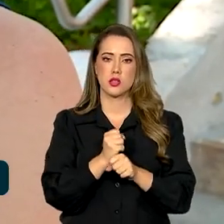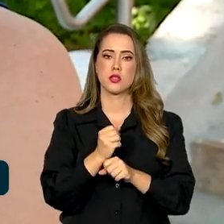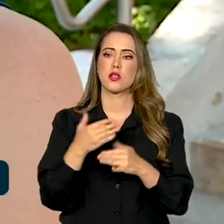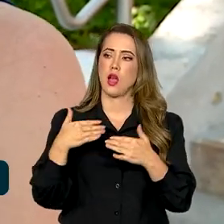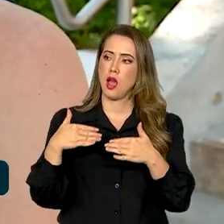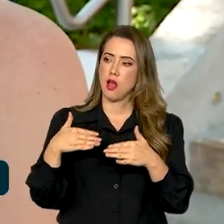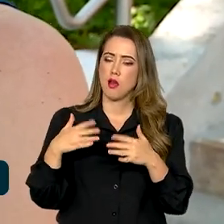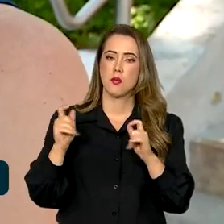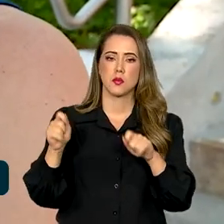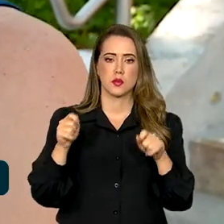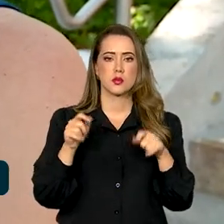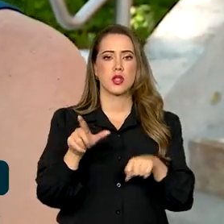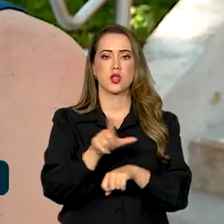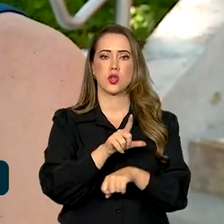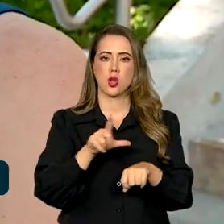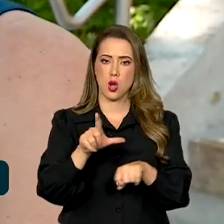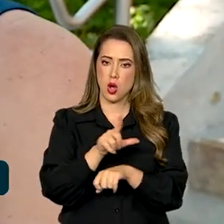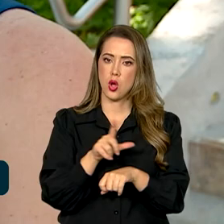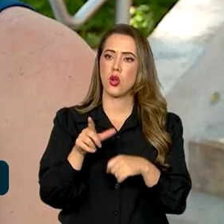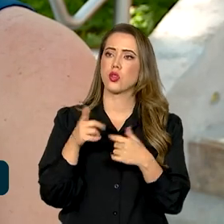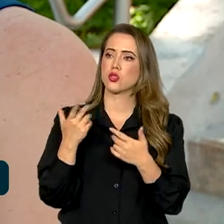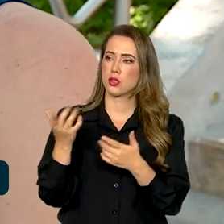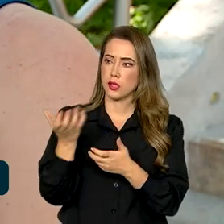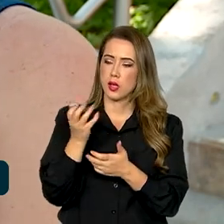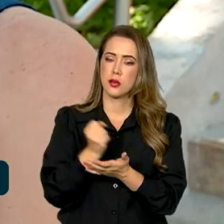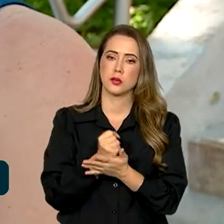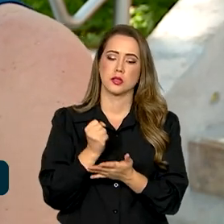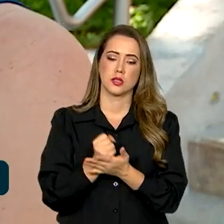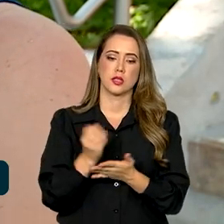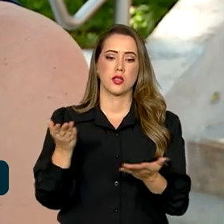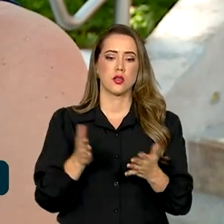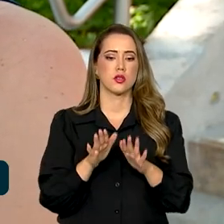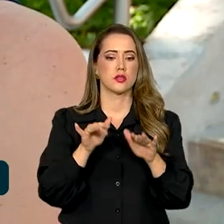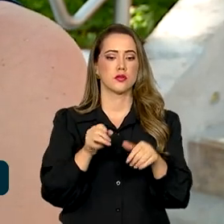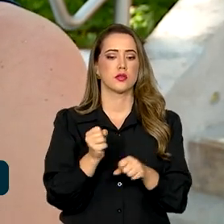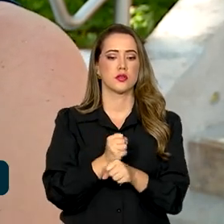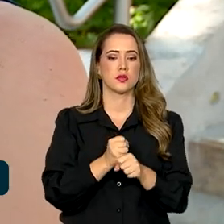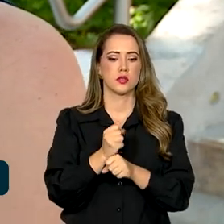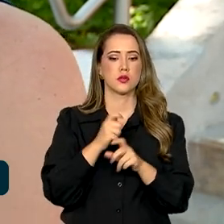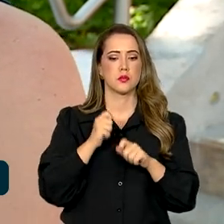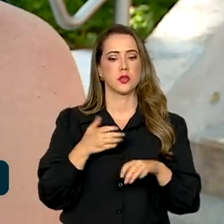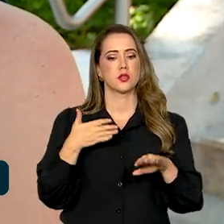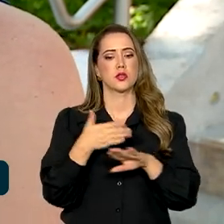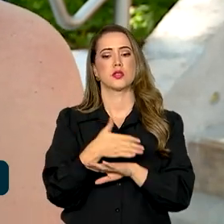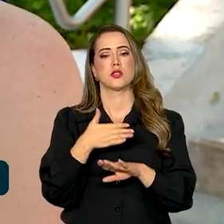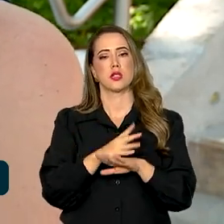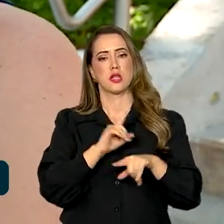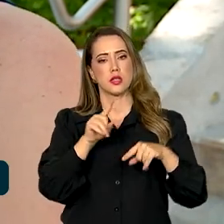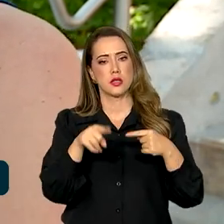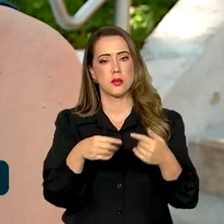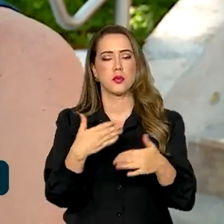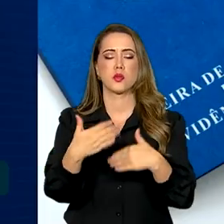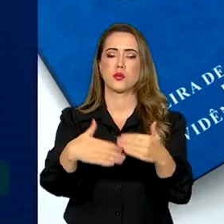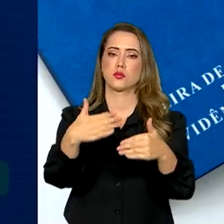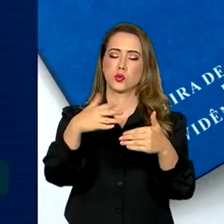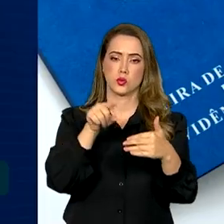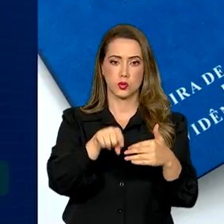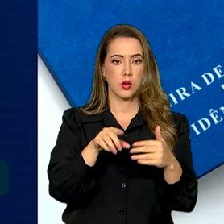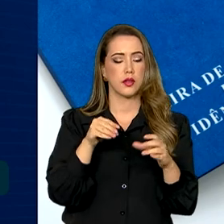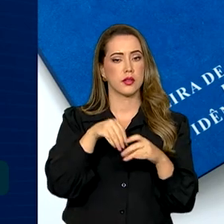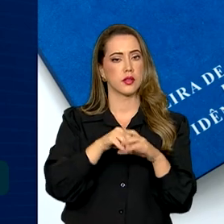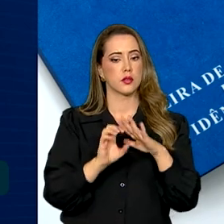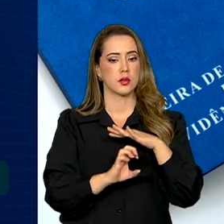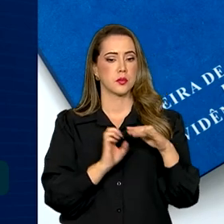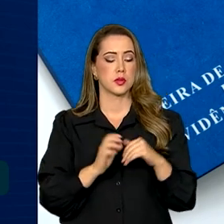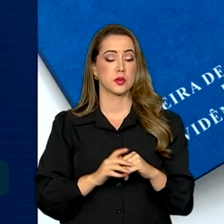portas. Varejo é o que mais abre as portas agora no final de ano. E tem possibilidade de ingressar e continuar sua carreira dentro da empresa. Em